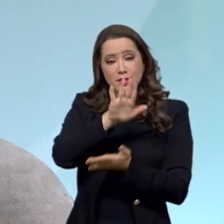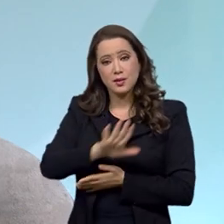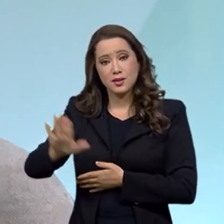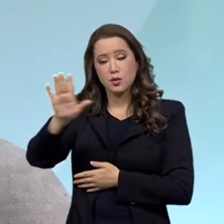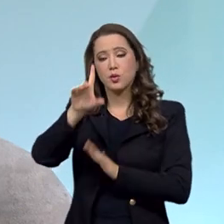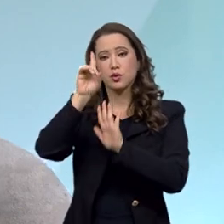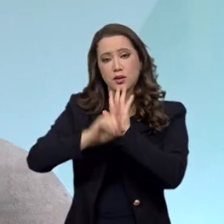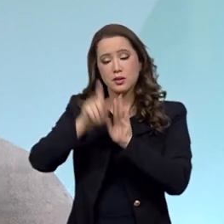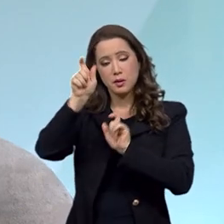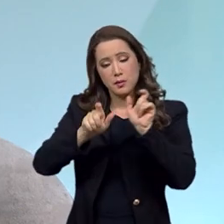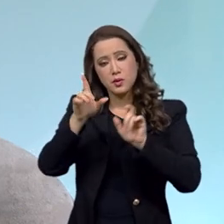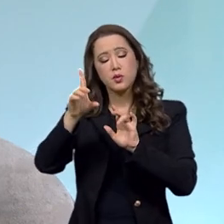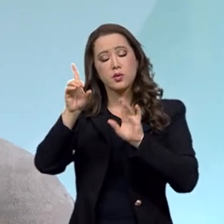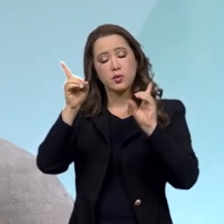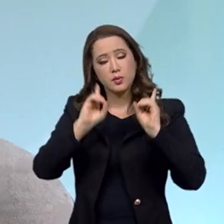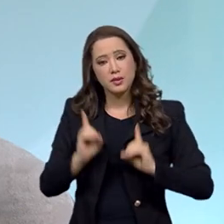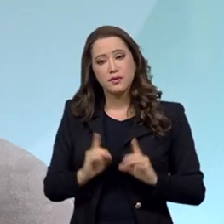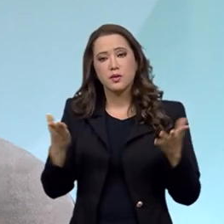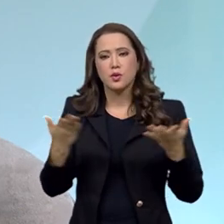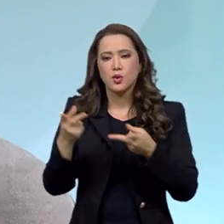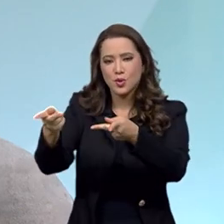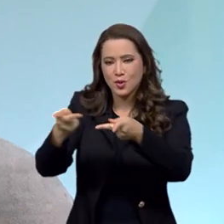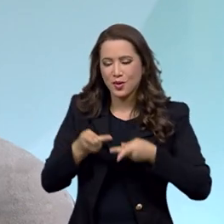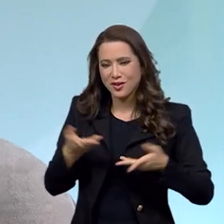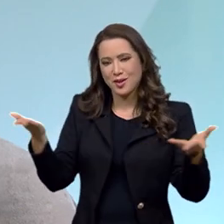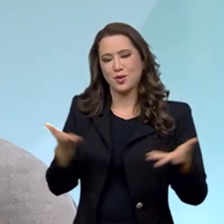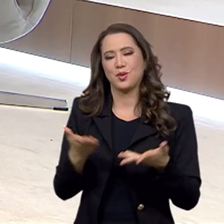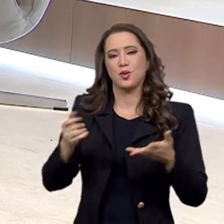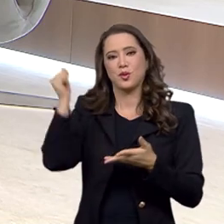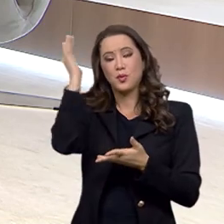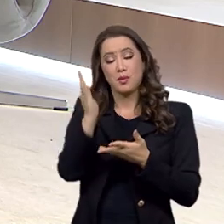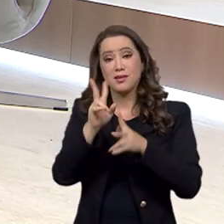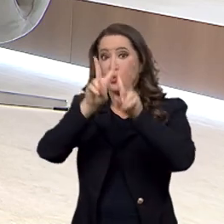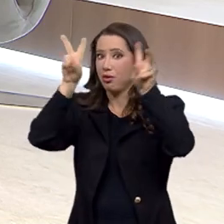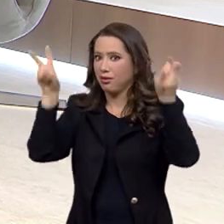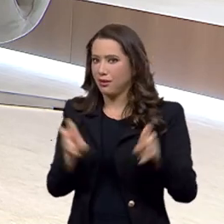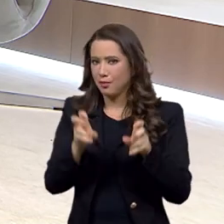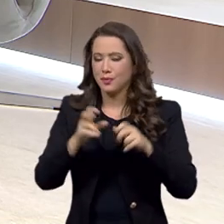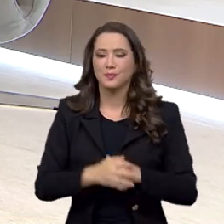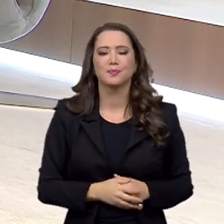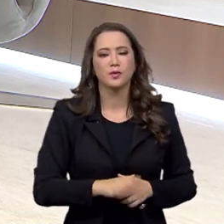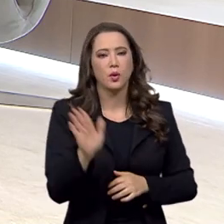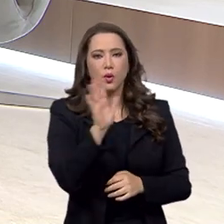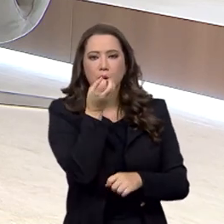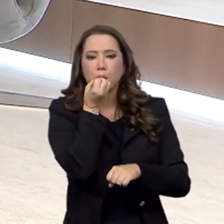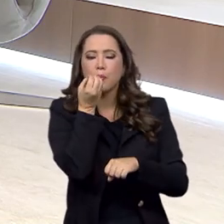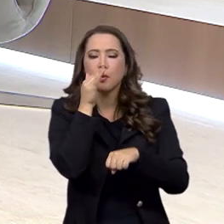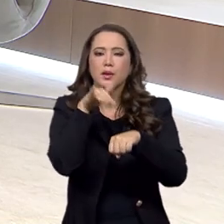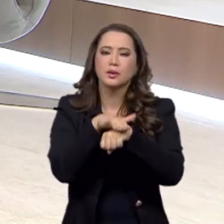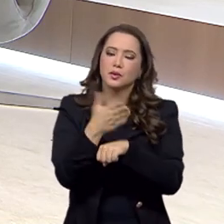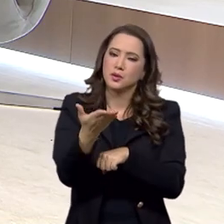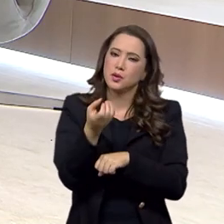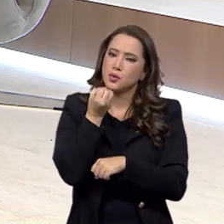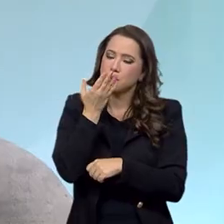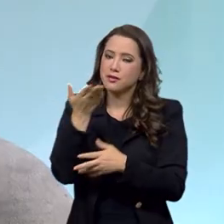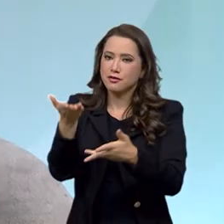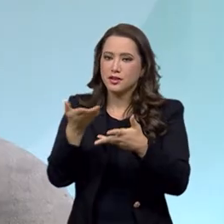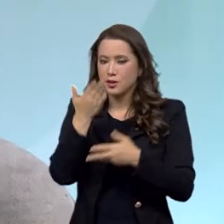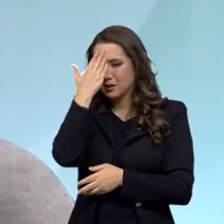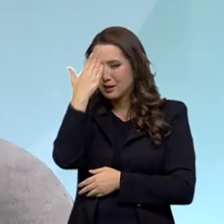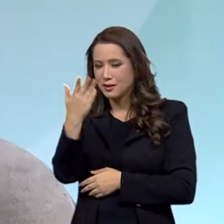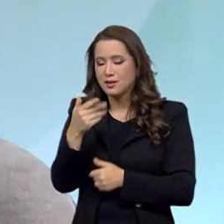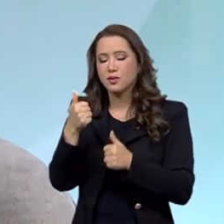Deficiência, convidado desta edição do Brasil em Pauta. Boa noite, secretário. Muito obrigado por estar aqui conosco.